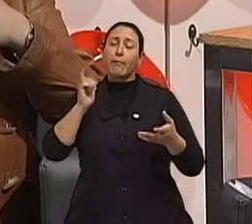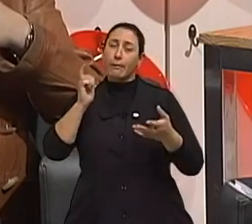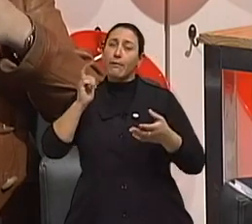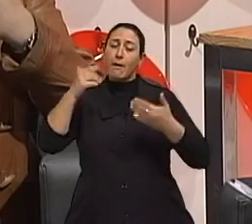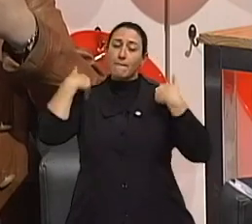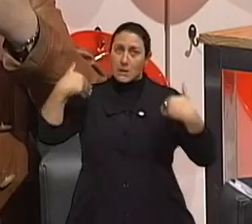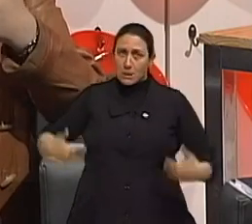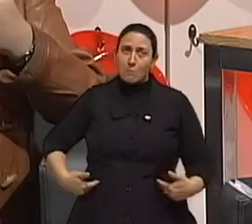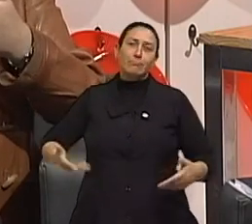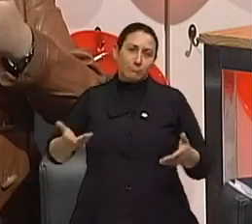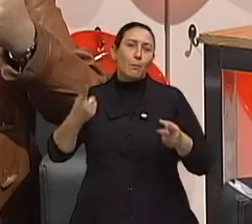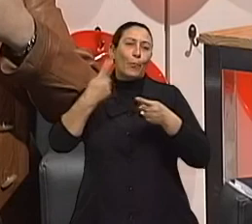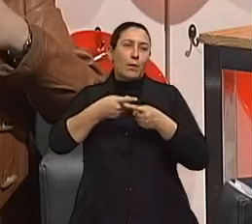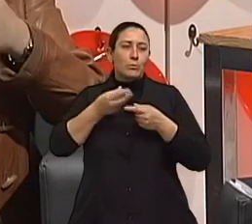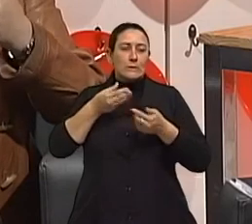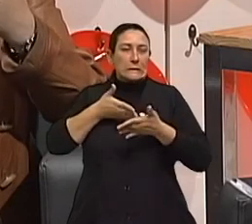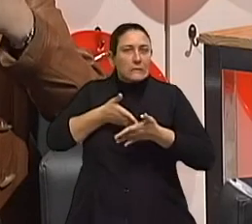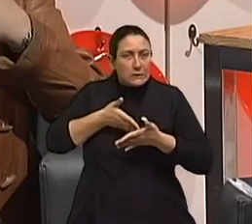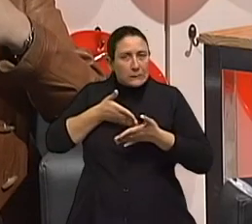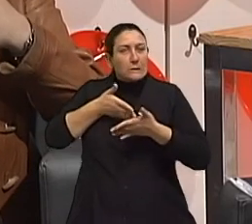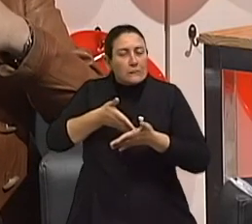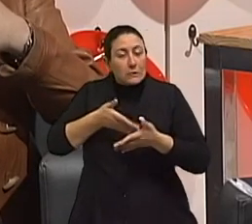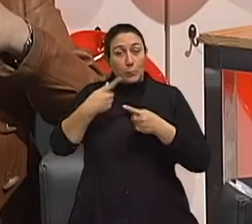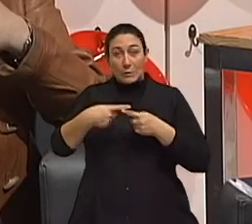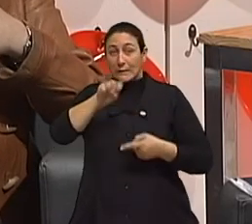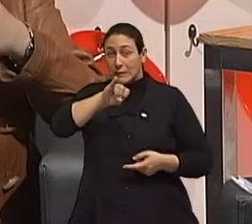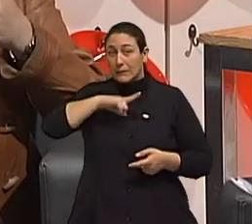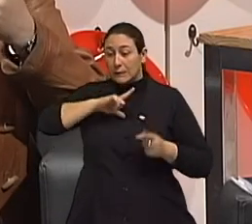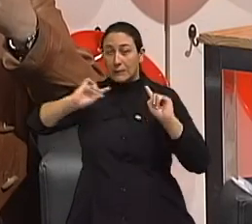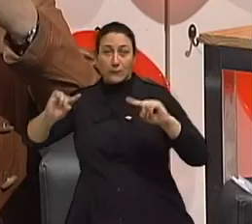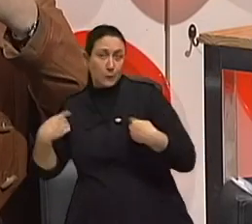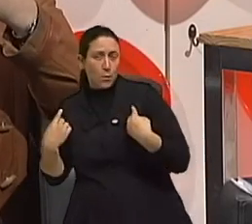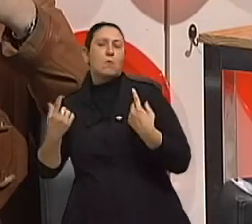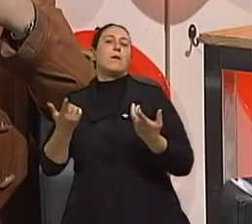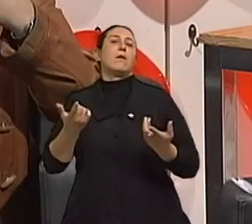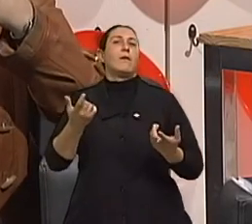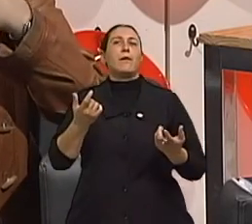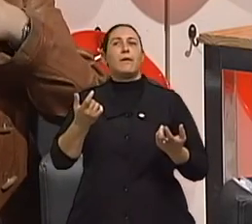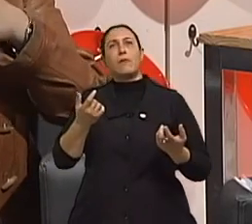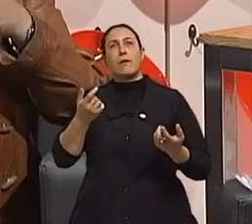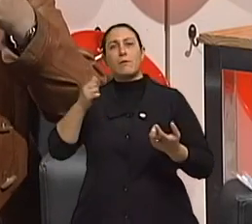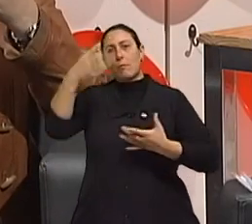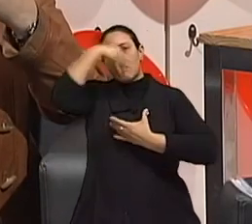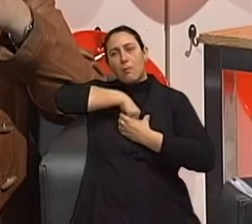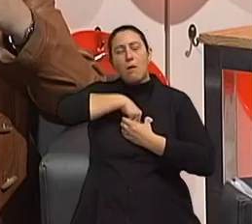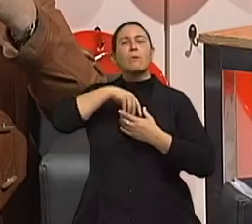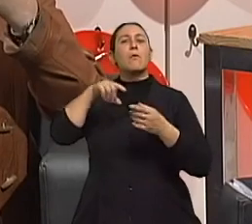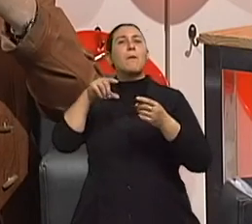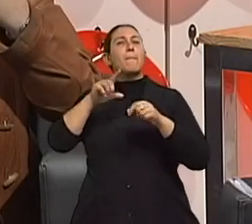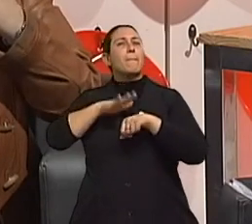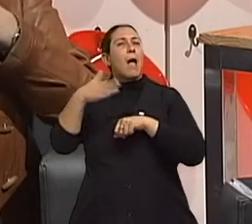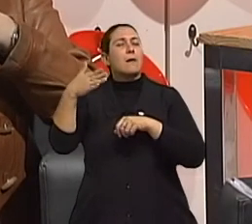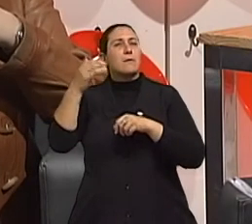físico, porque sabe-se que quanto mais desafiados somos, né, do ponto de vista biológico, mas principalmente